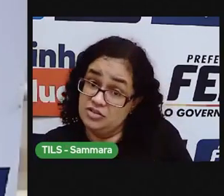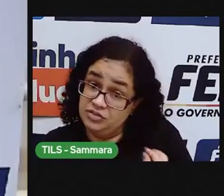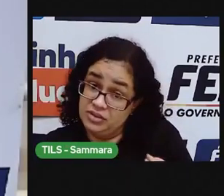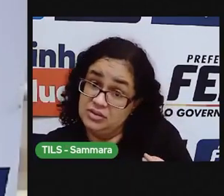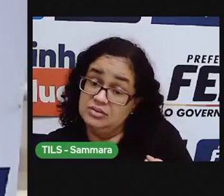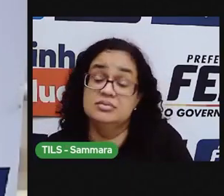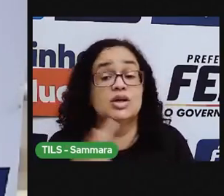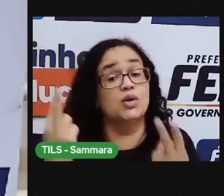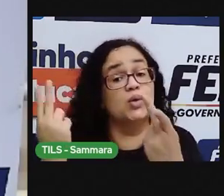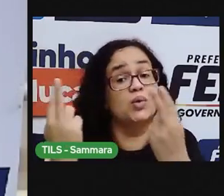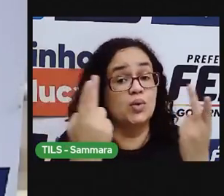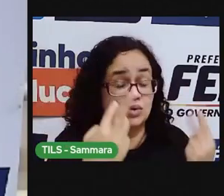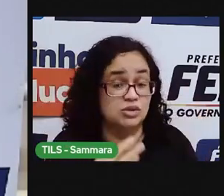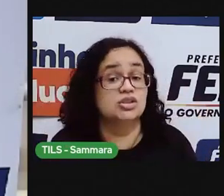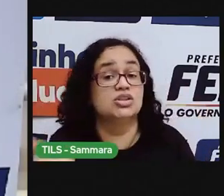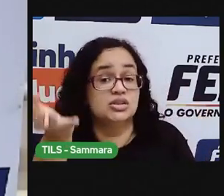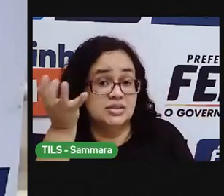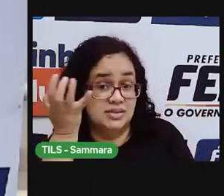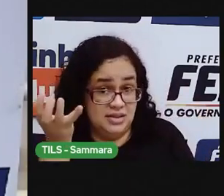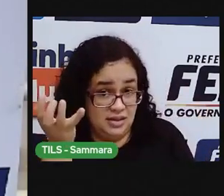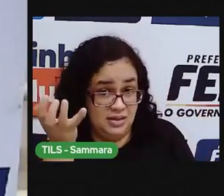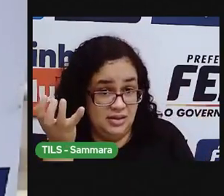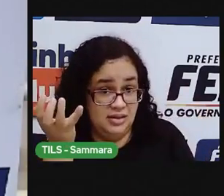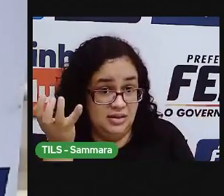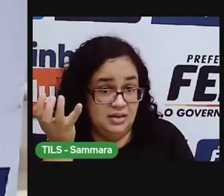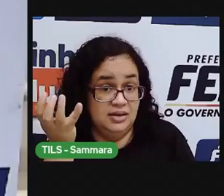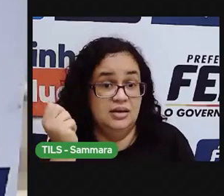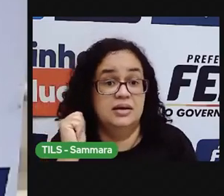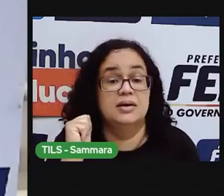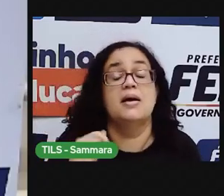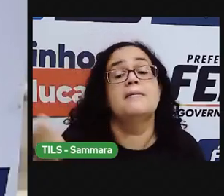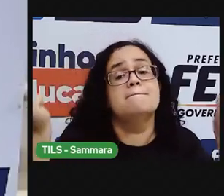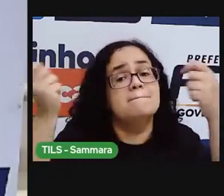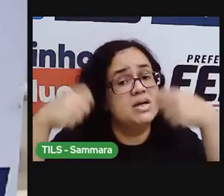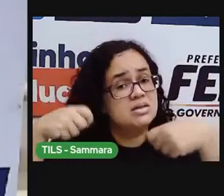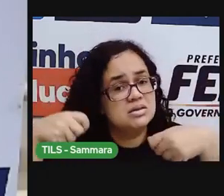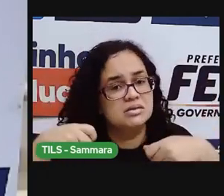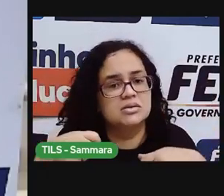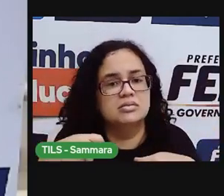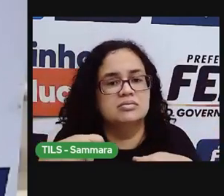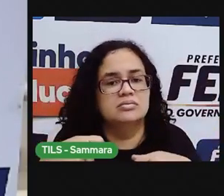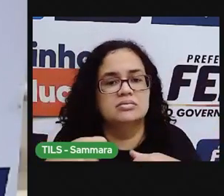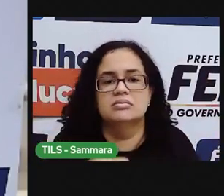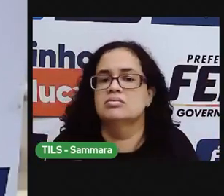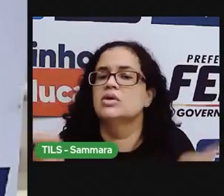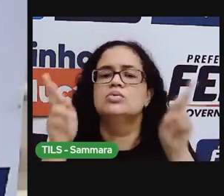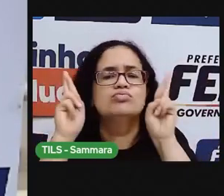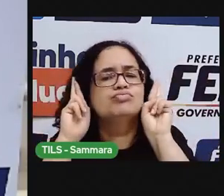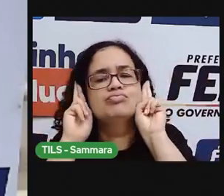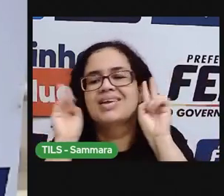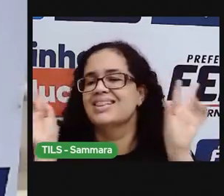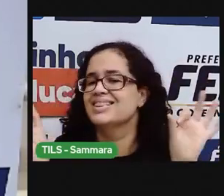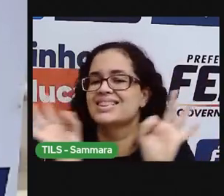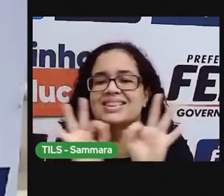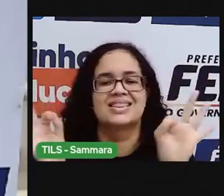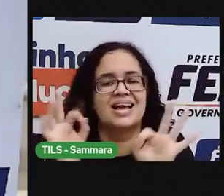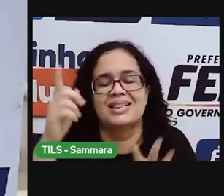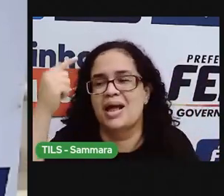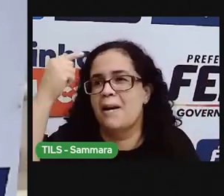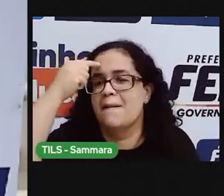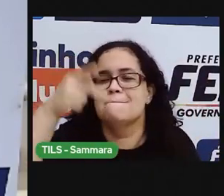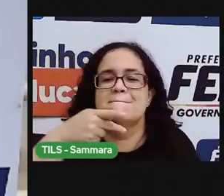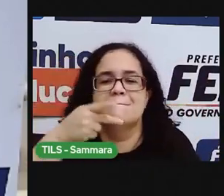vida é assim. Quando a gente quer alguma coisa, a gente precisa, ó, não escutar os